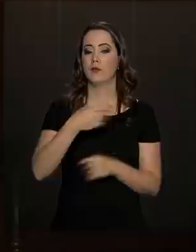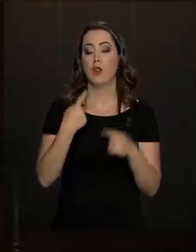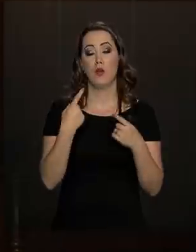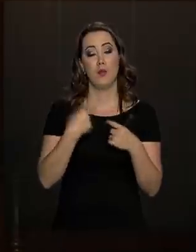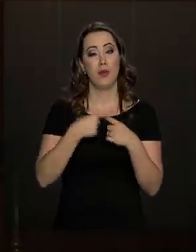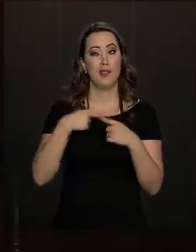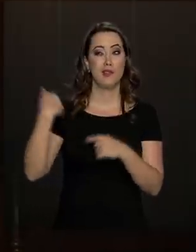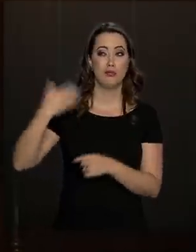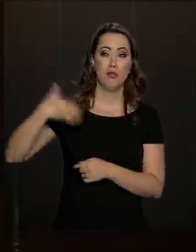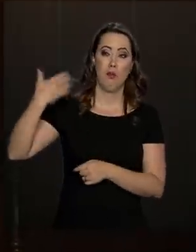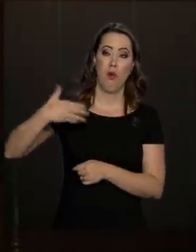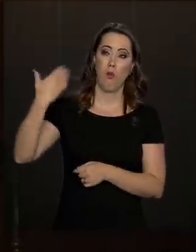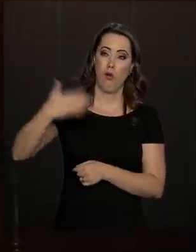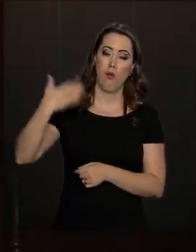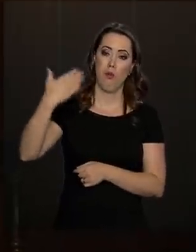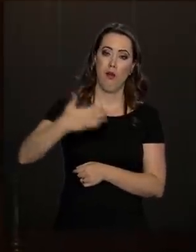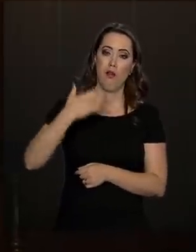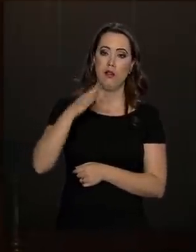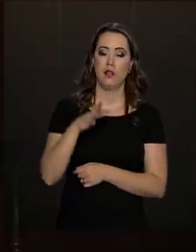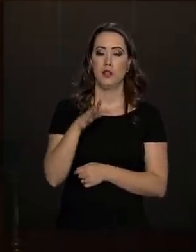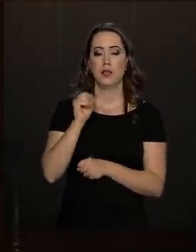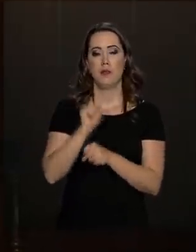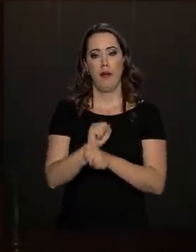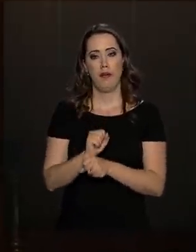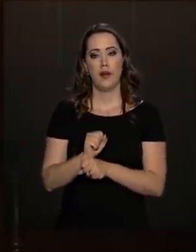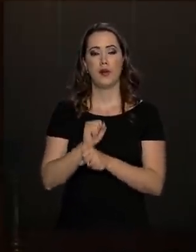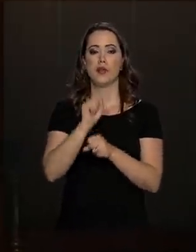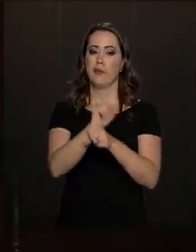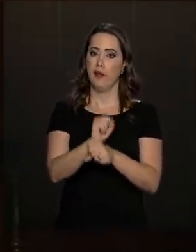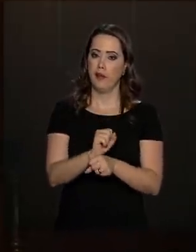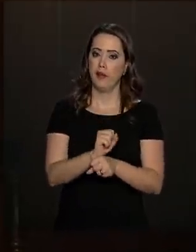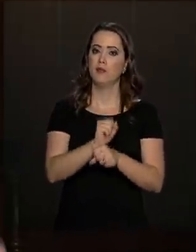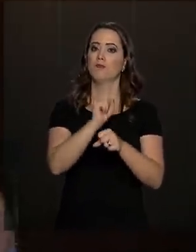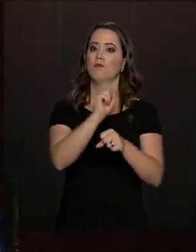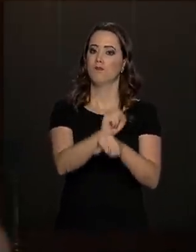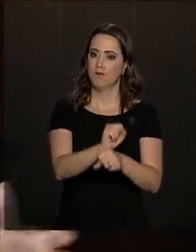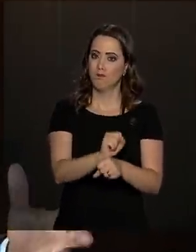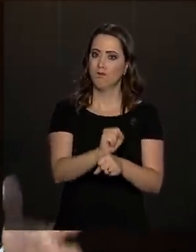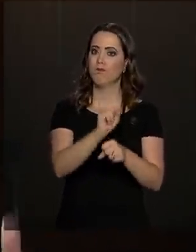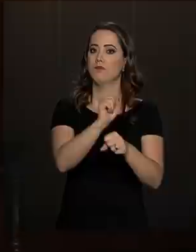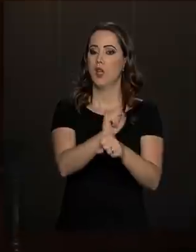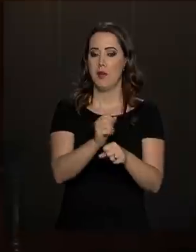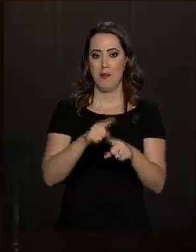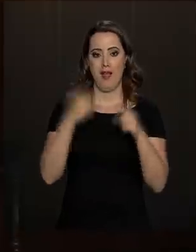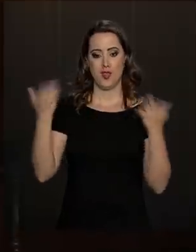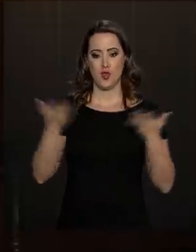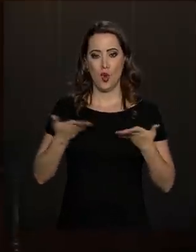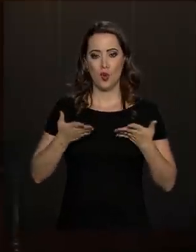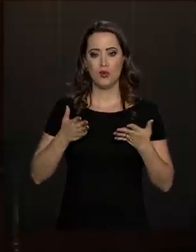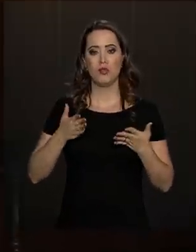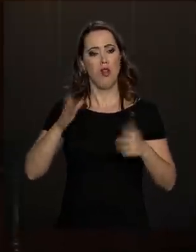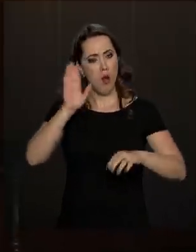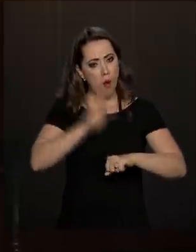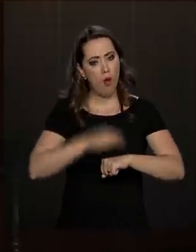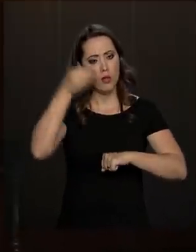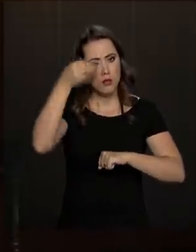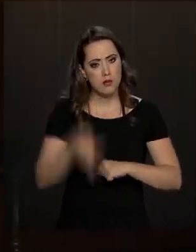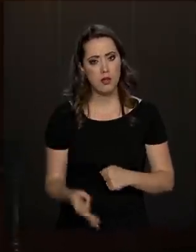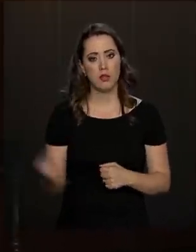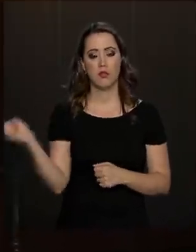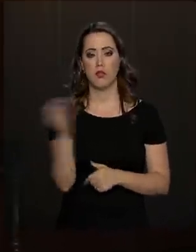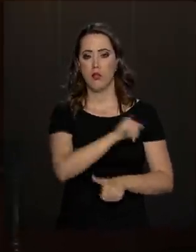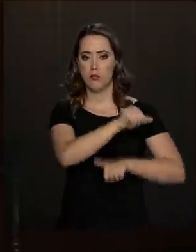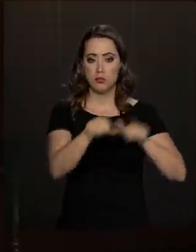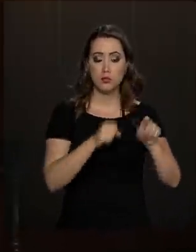está há décadas sendo adiado, contornado e hoje eu acho que chegou a hora dessa nova previdência, porque